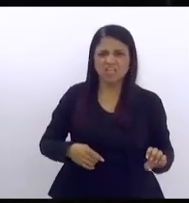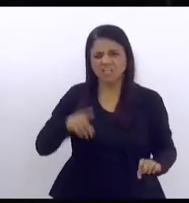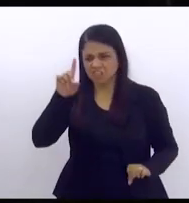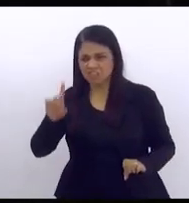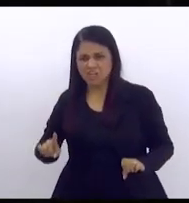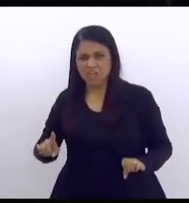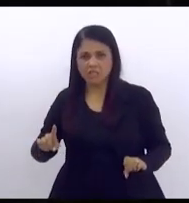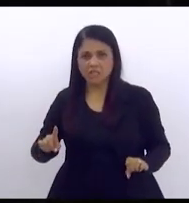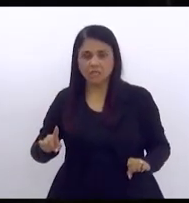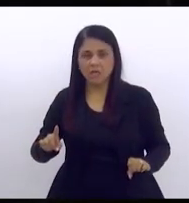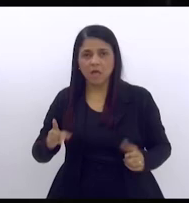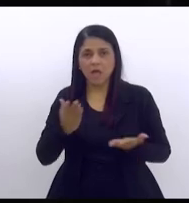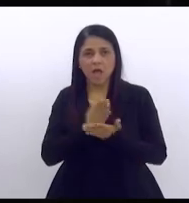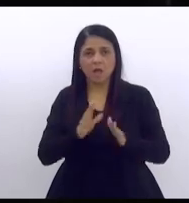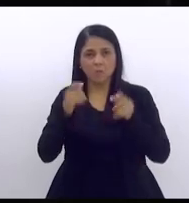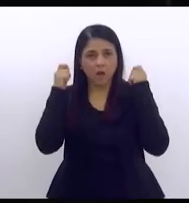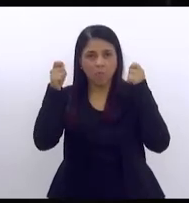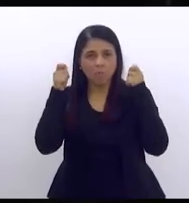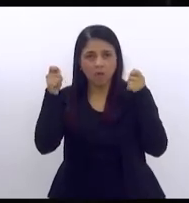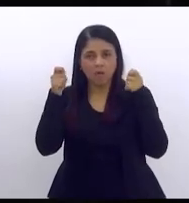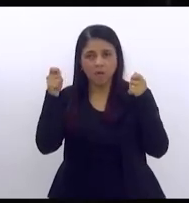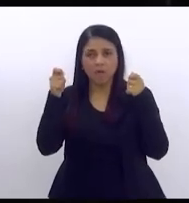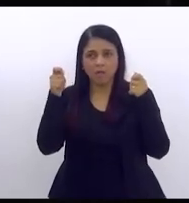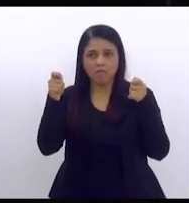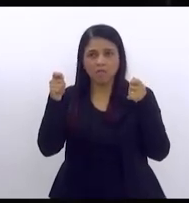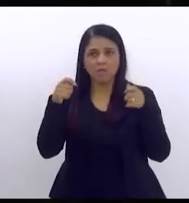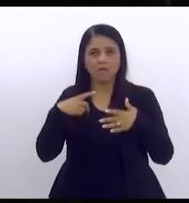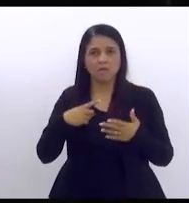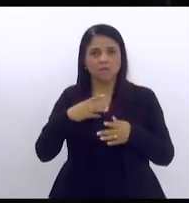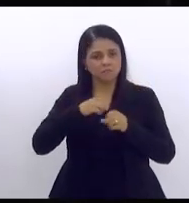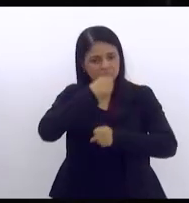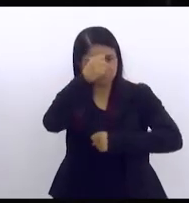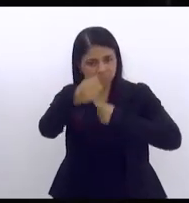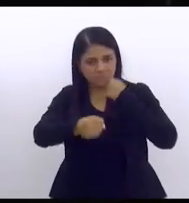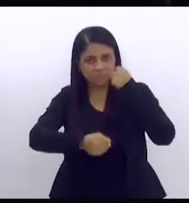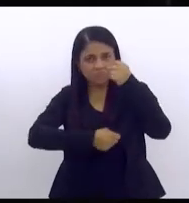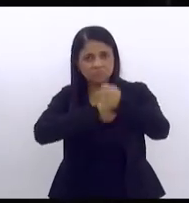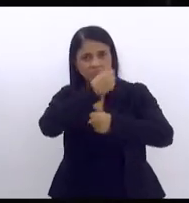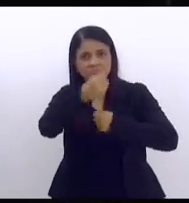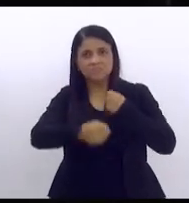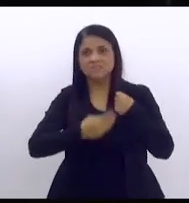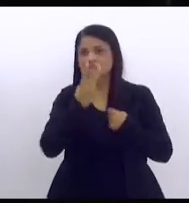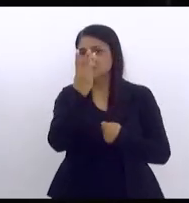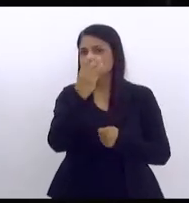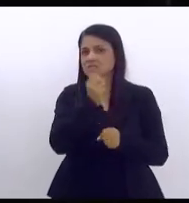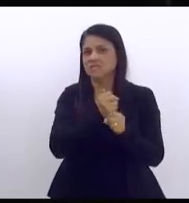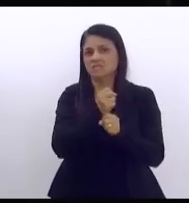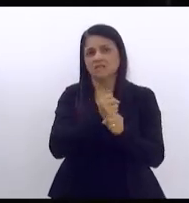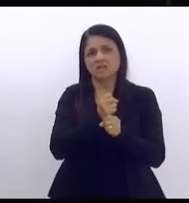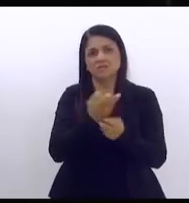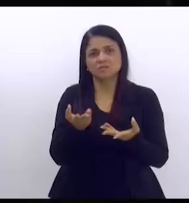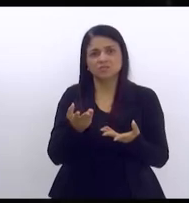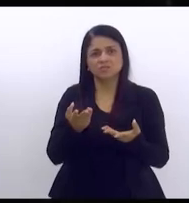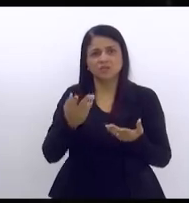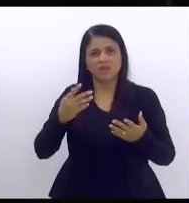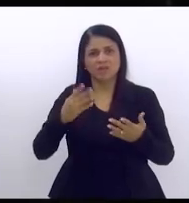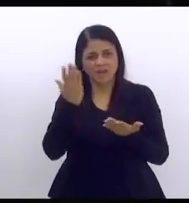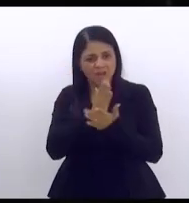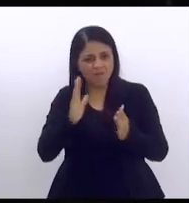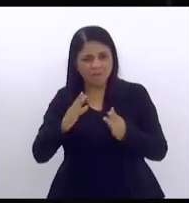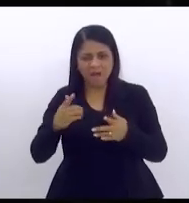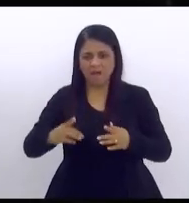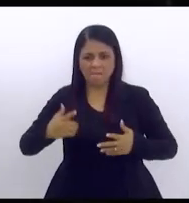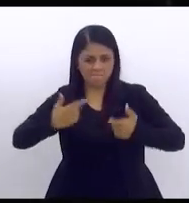acabou a campanha nossa vez de novo de ser candidata daqui a 3 anos precisa acabar nesse parlamento briga de esquerda e